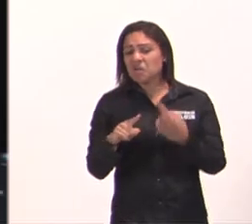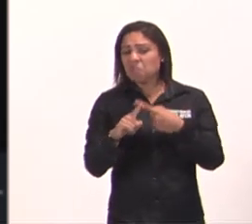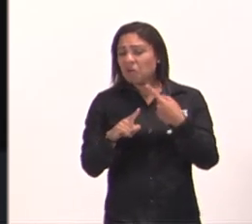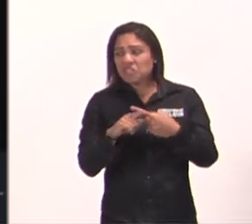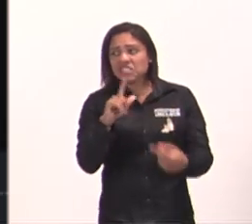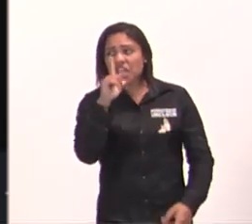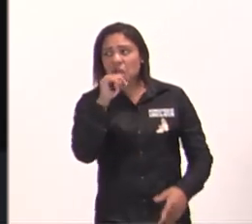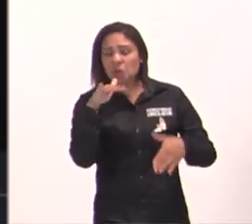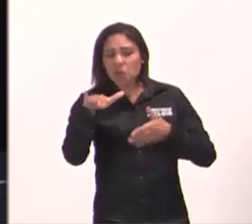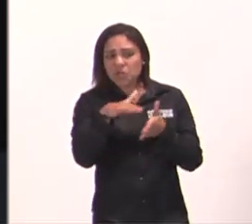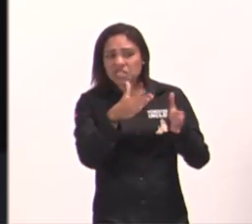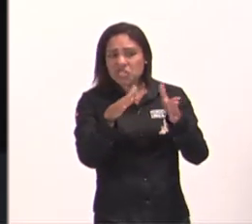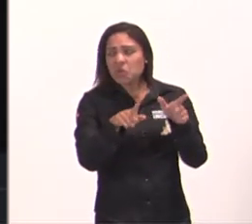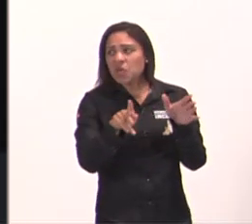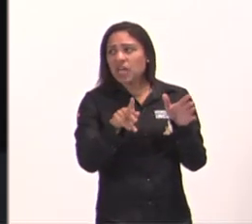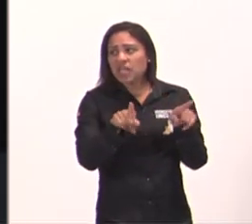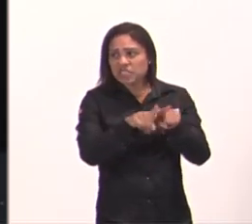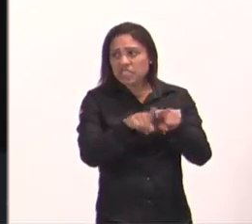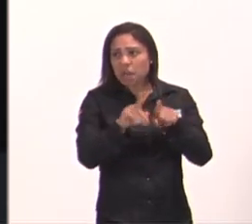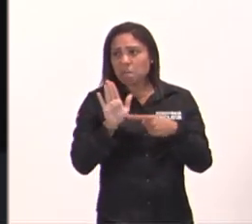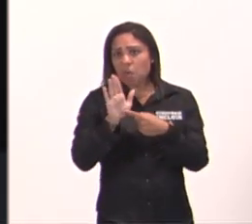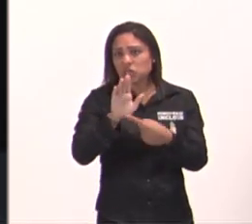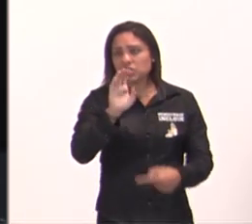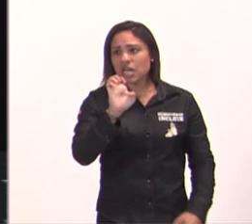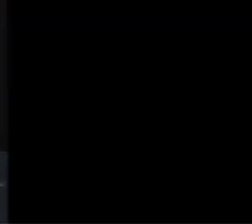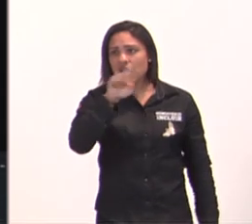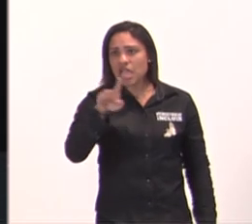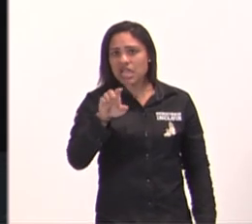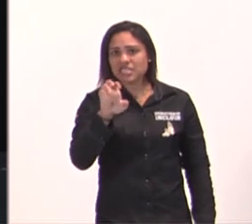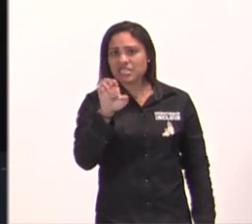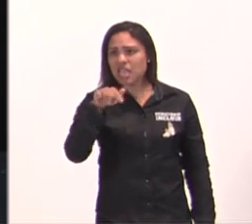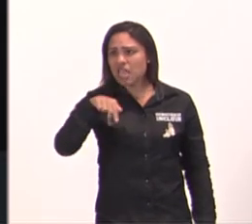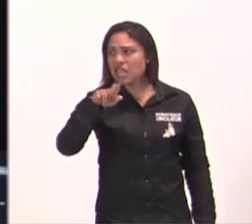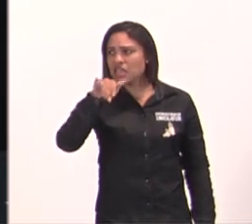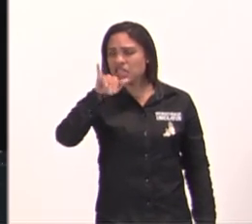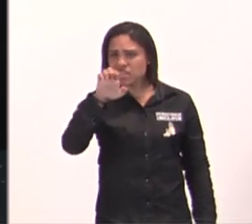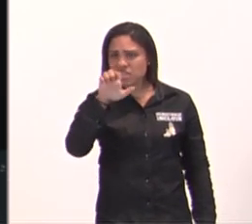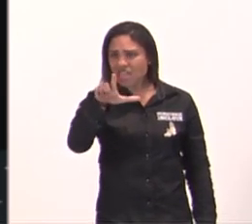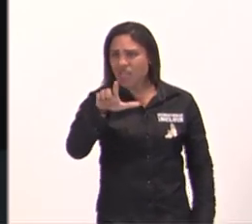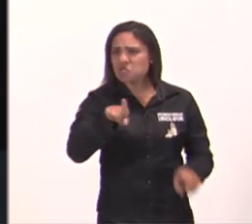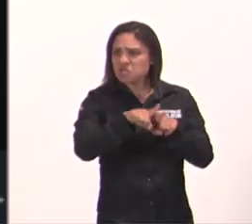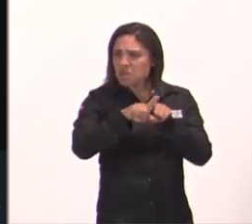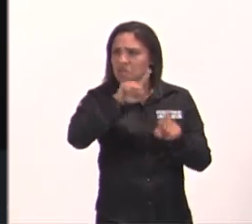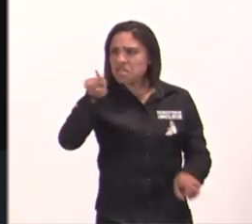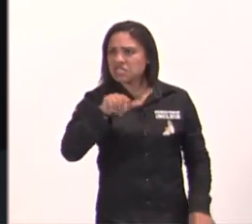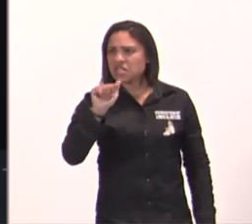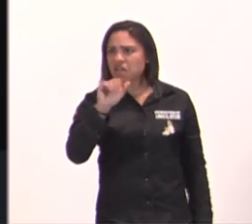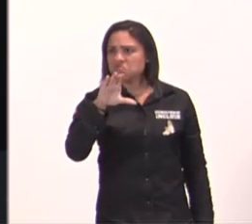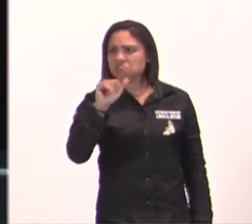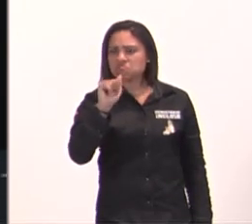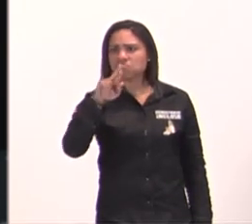citado em Ezequiel 47, em Zacarias 14, abastecia e gerava vida em Jerusalém,